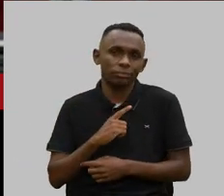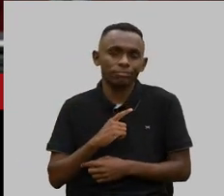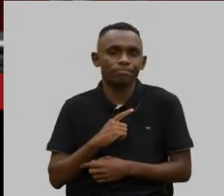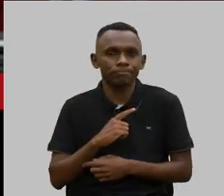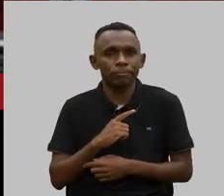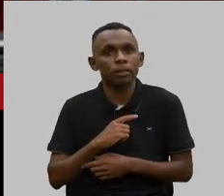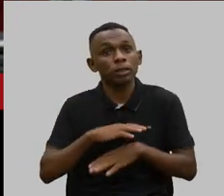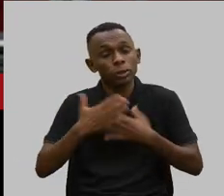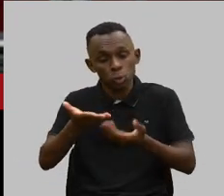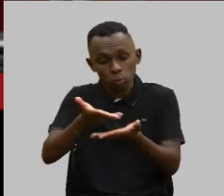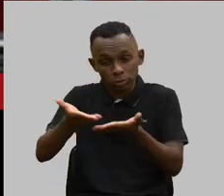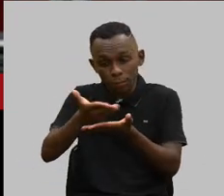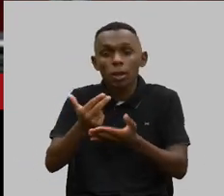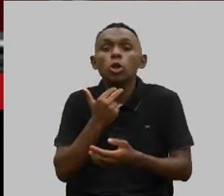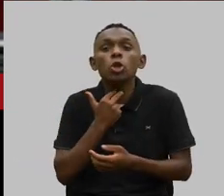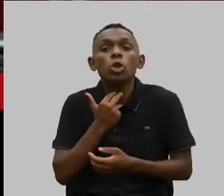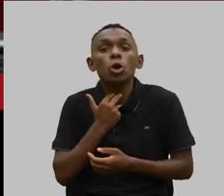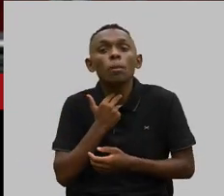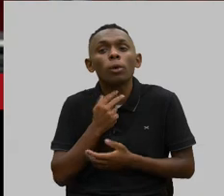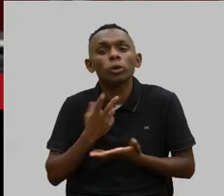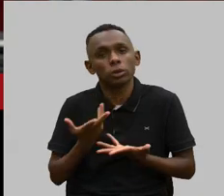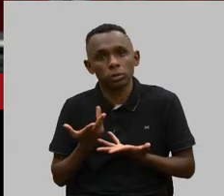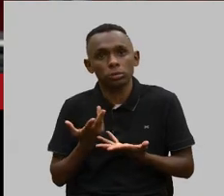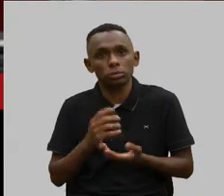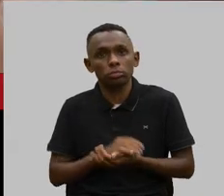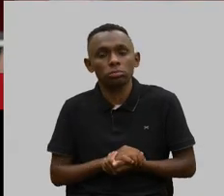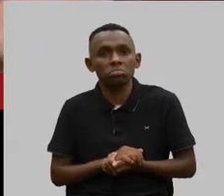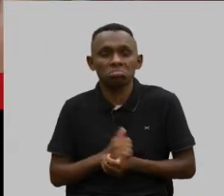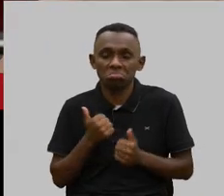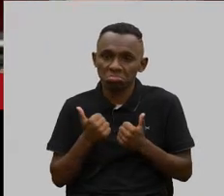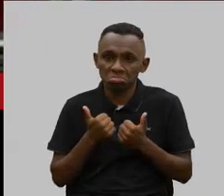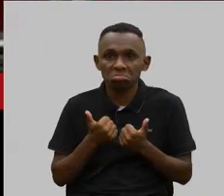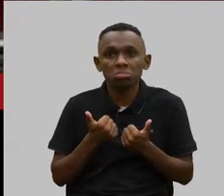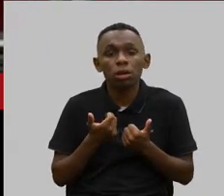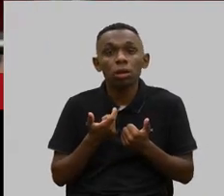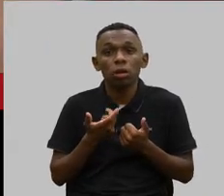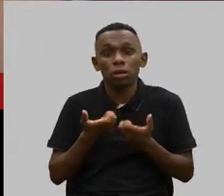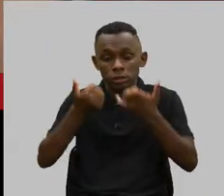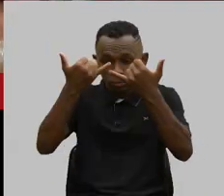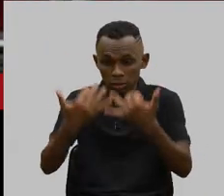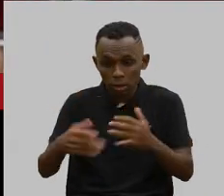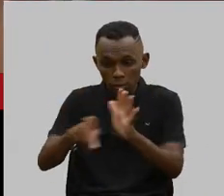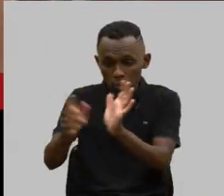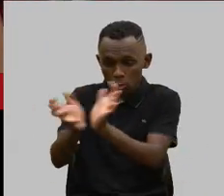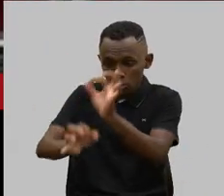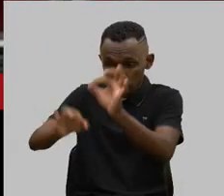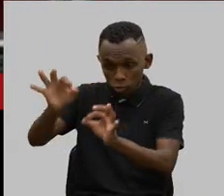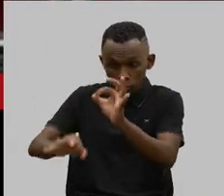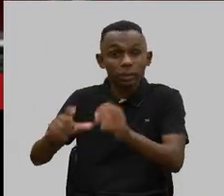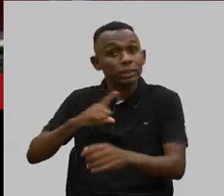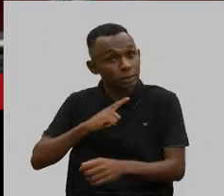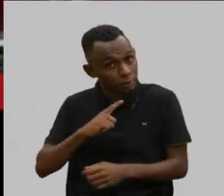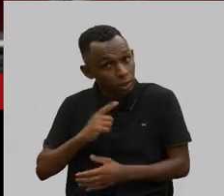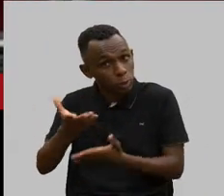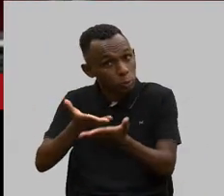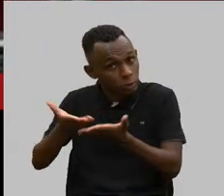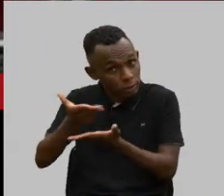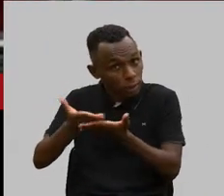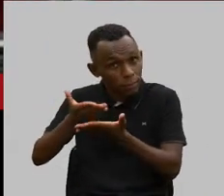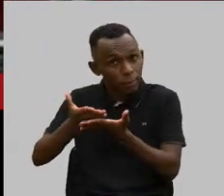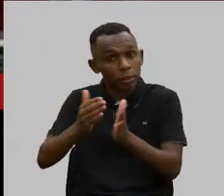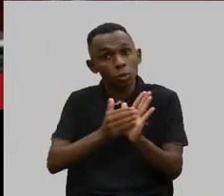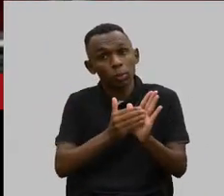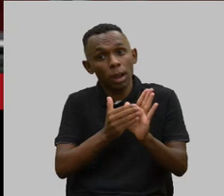o tratamento não pode ser descontinuado, isso é ilegal. Foi falado pelos juristas. Se está tendo tratamento, não pode ser